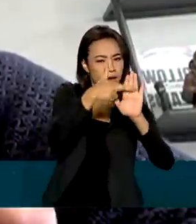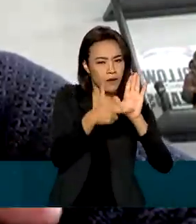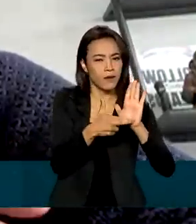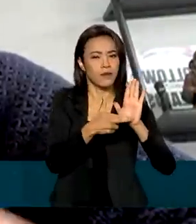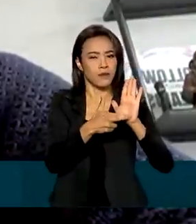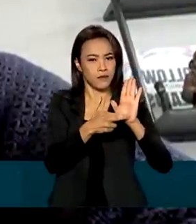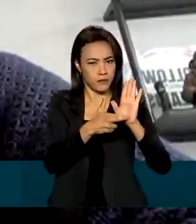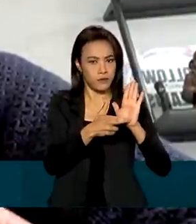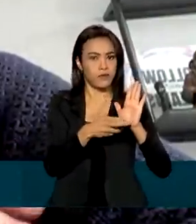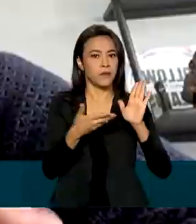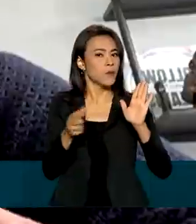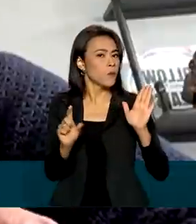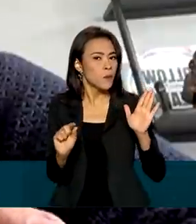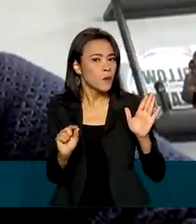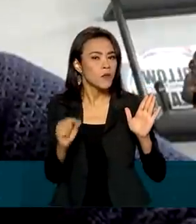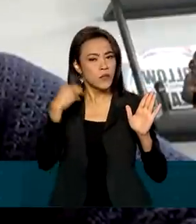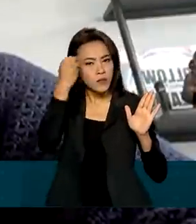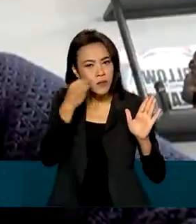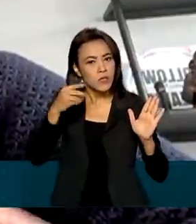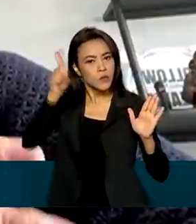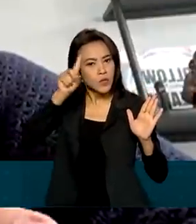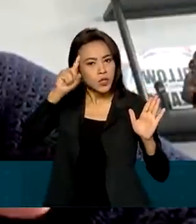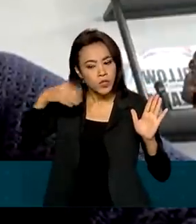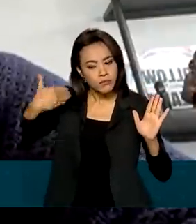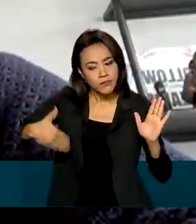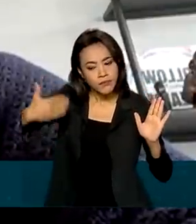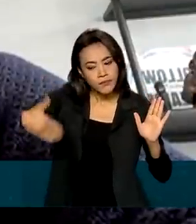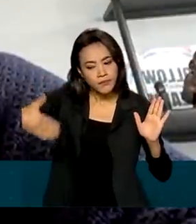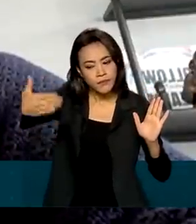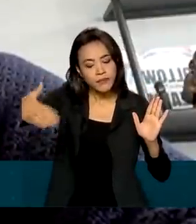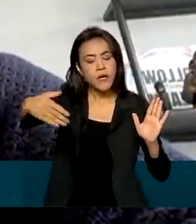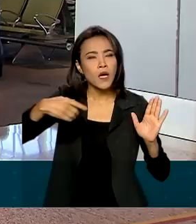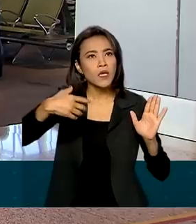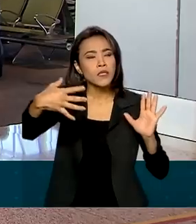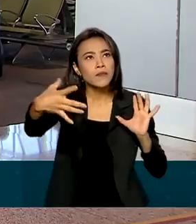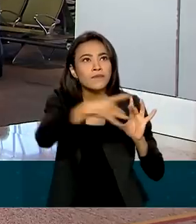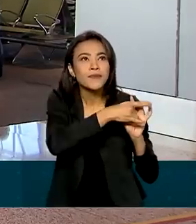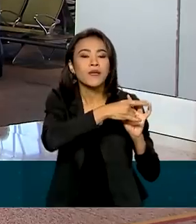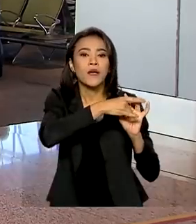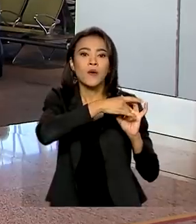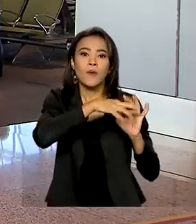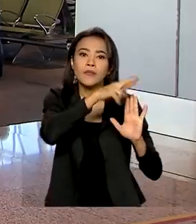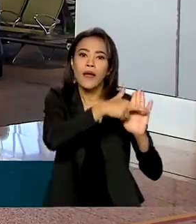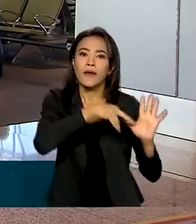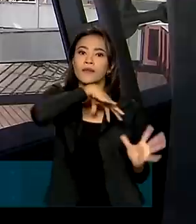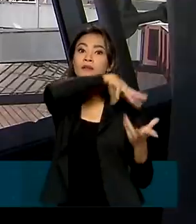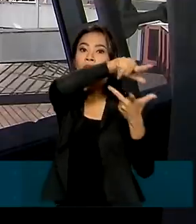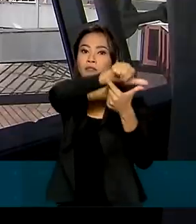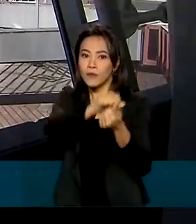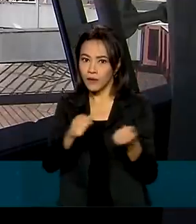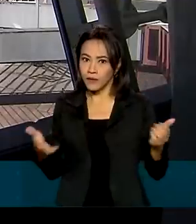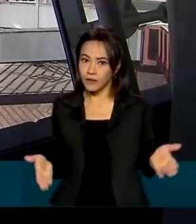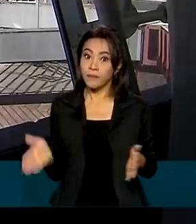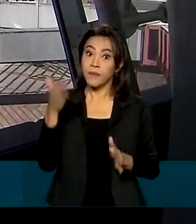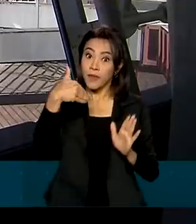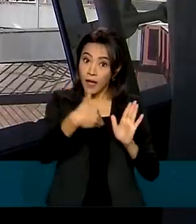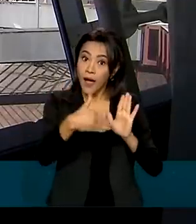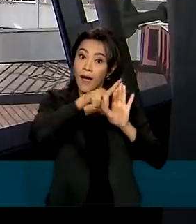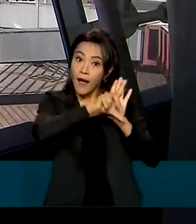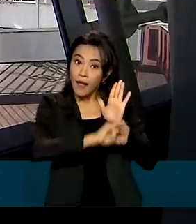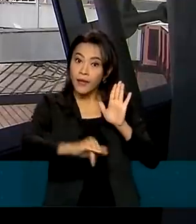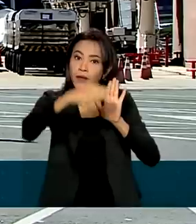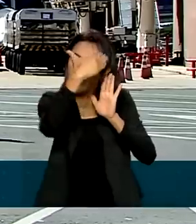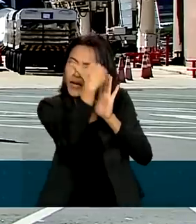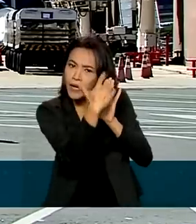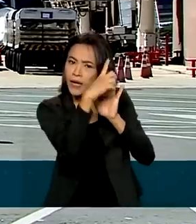dia a dia, do nosso cotidiano, com as regras internacionais. A lei eliminou também diversas tarifas